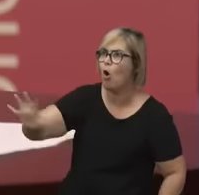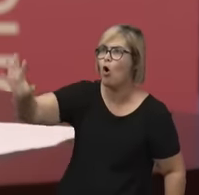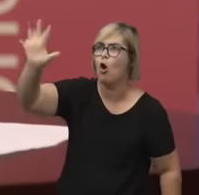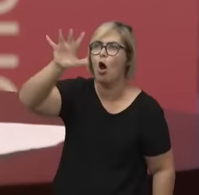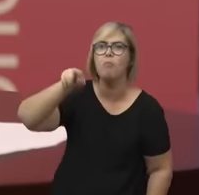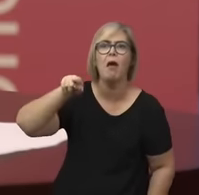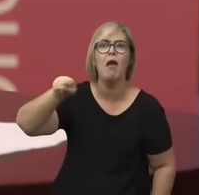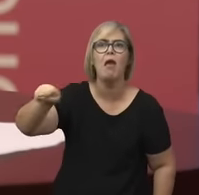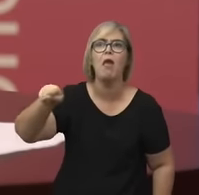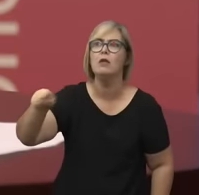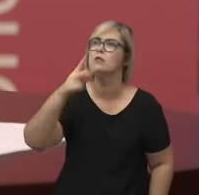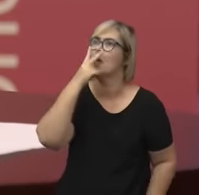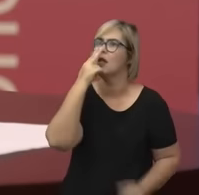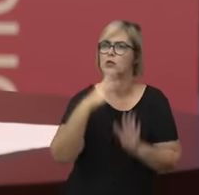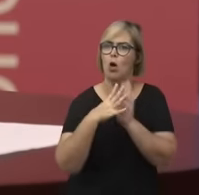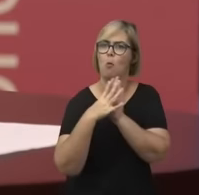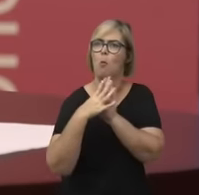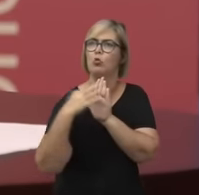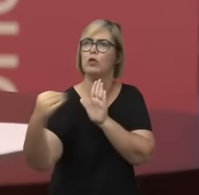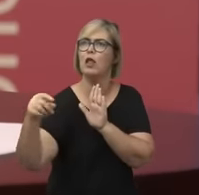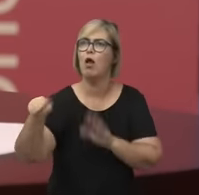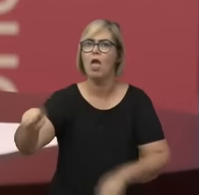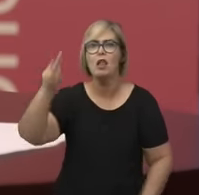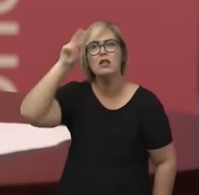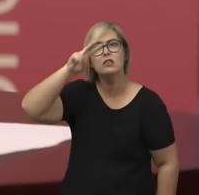contaram para si mesmos